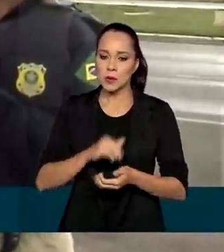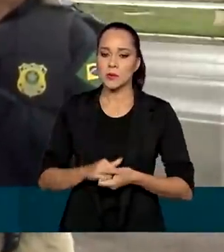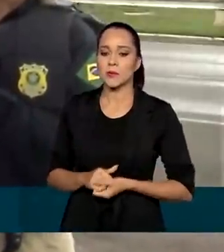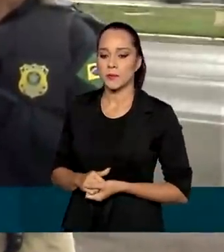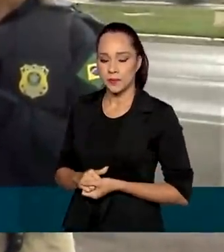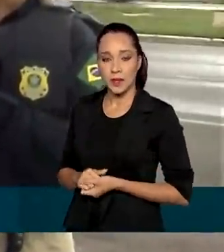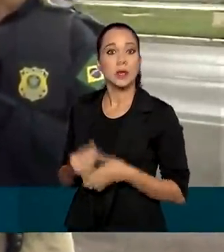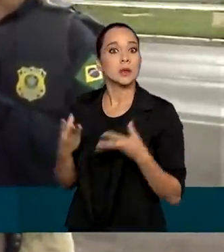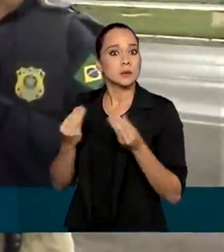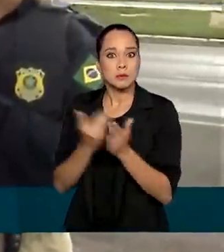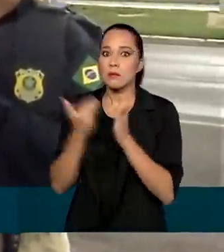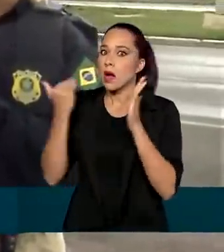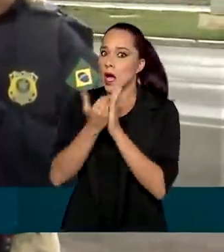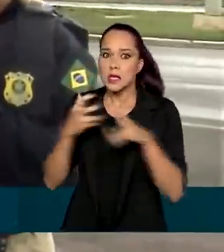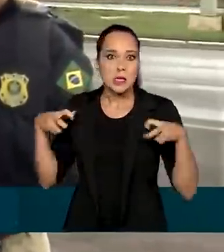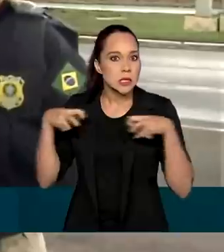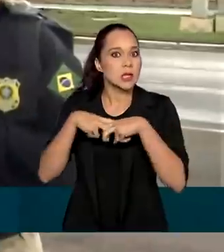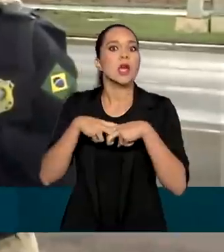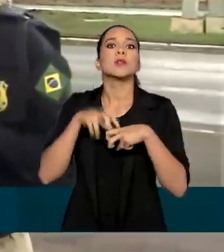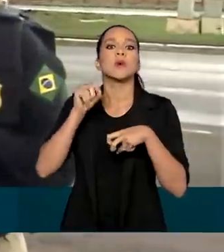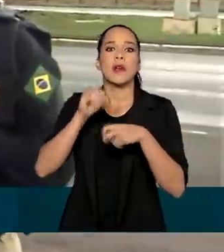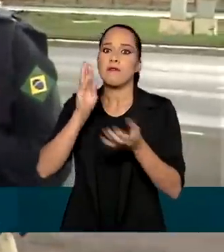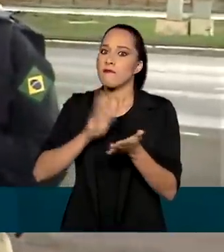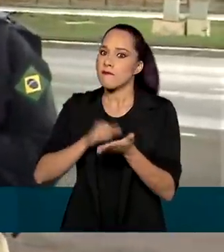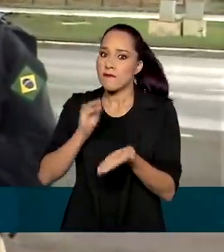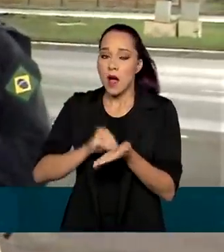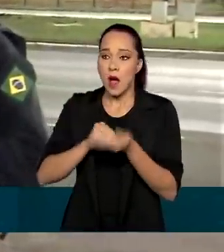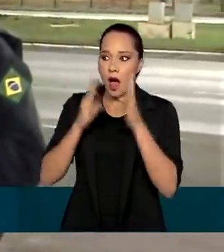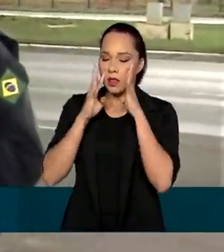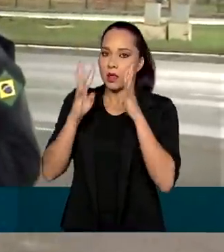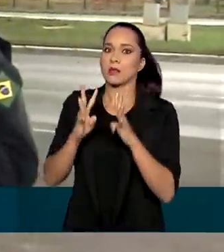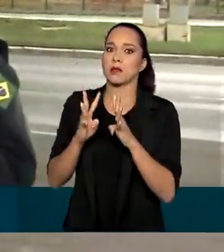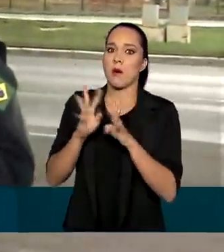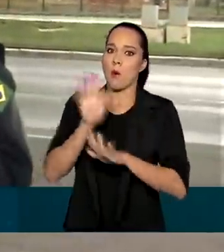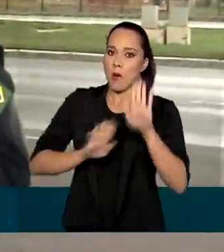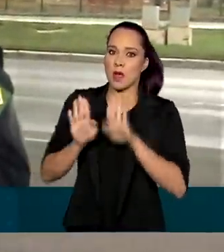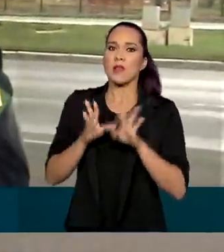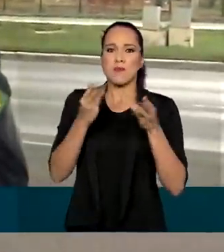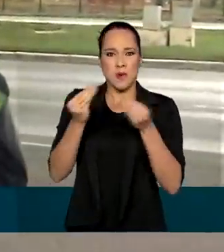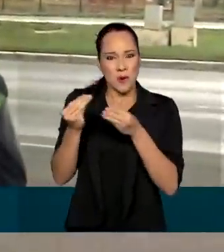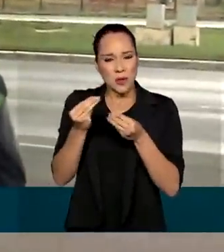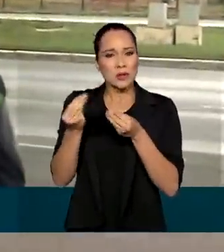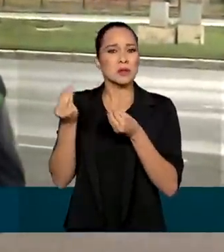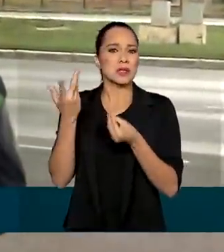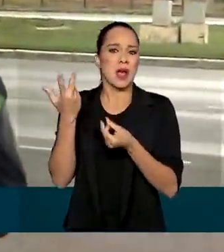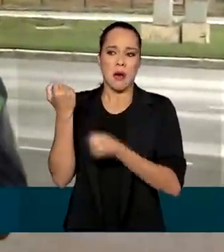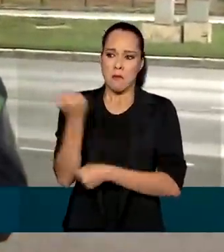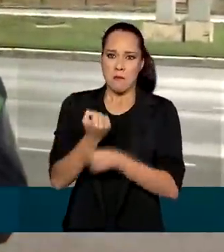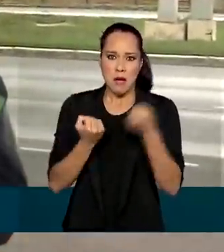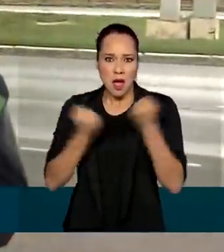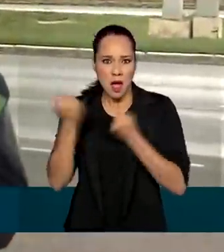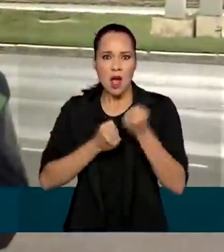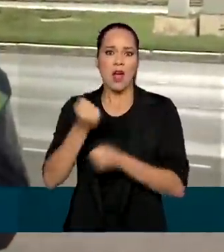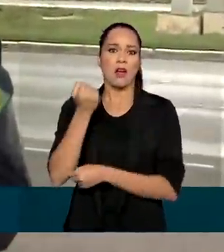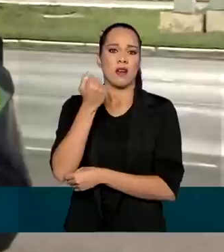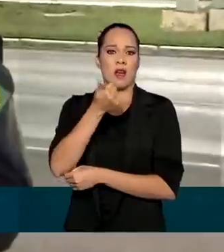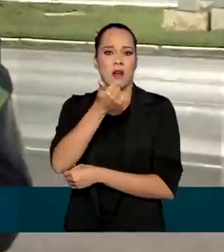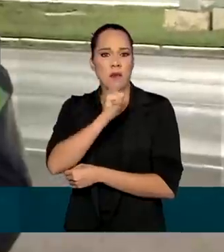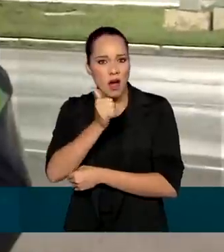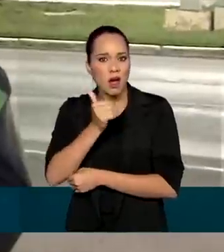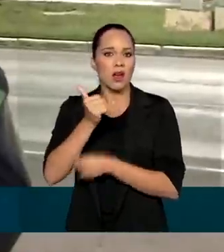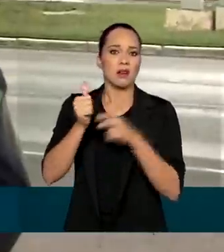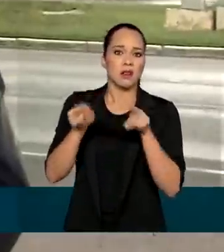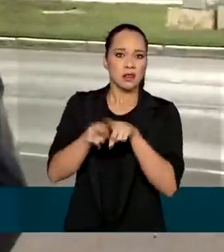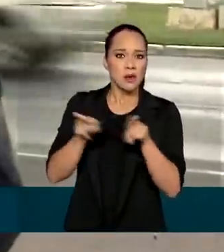A maior causa de acidente de trânsito é a falta de atenção. Então, infelizmente, muitos condutores também insistem em dirigir sob influência de álcool e